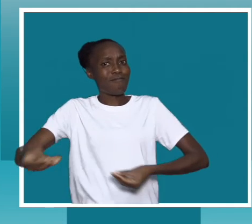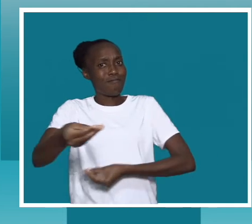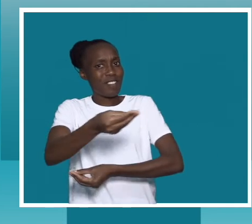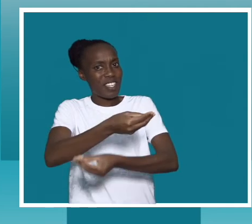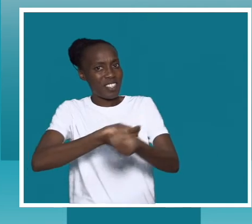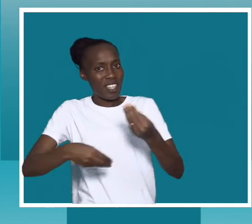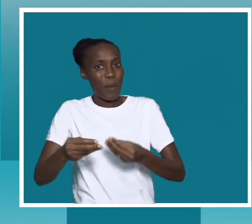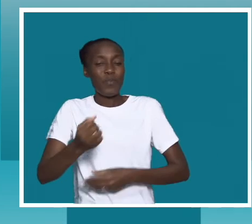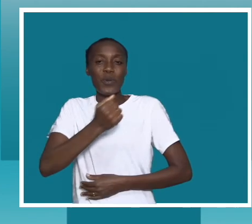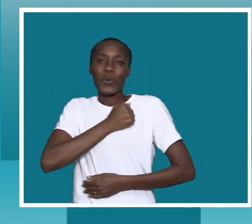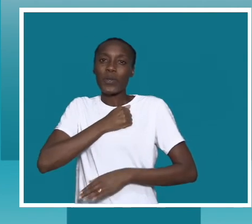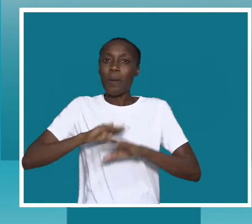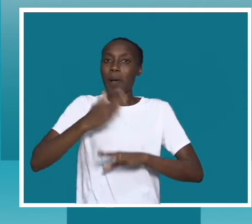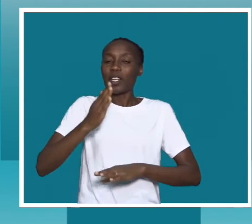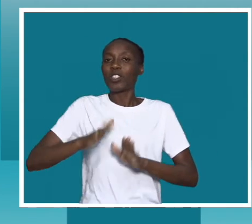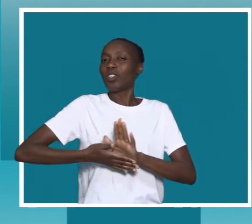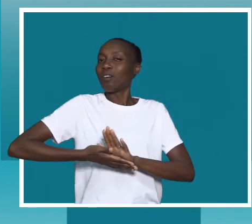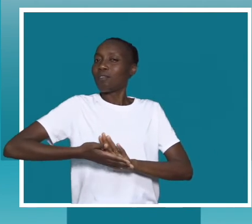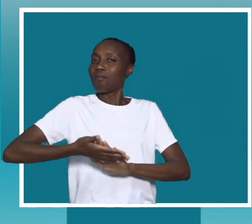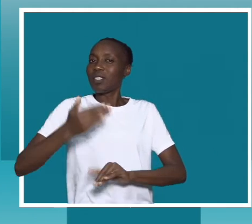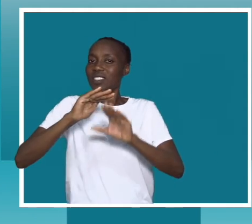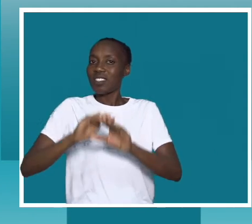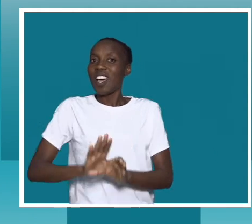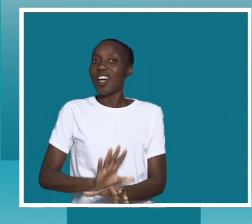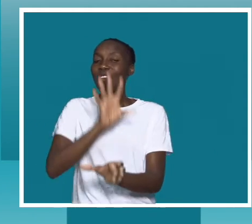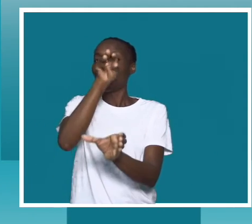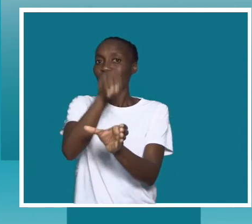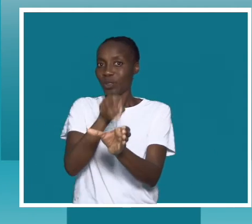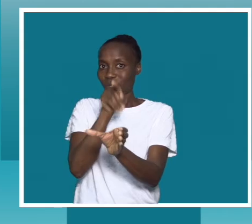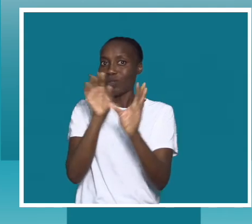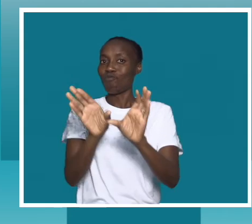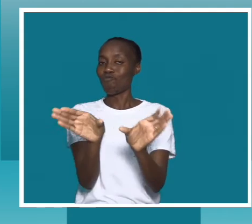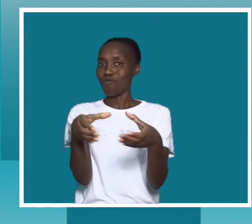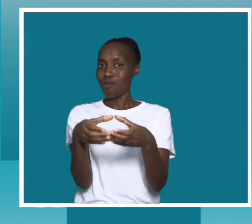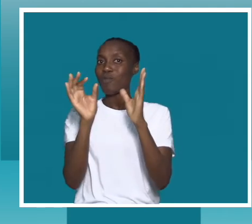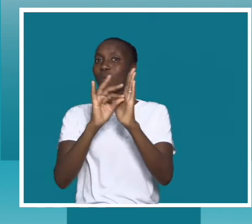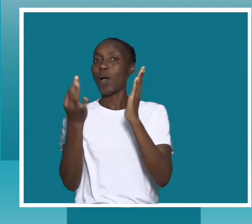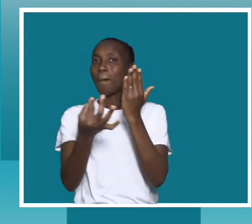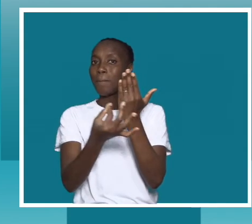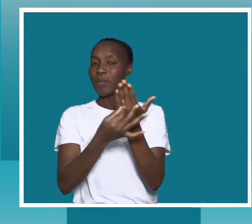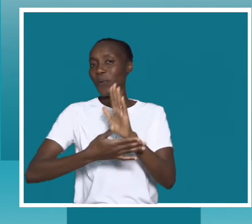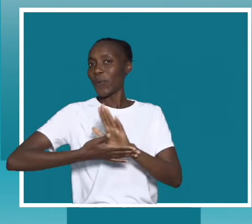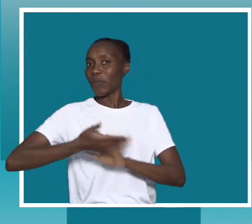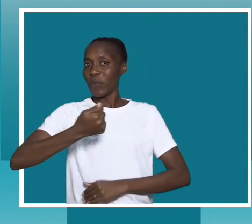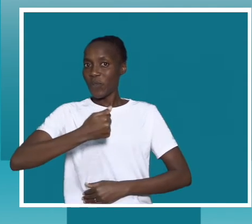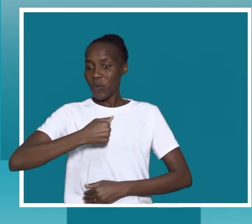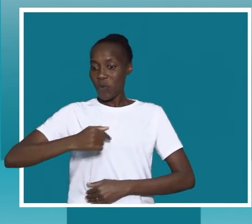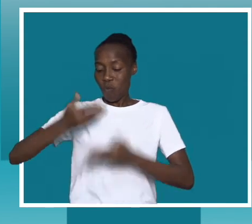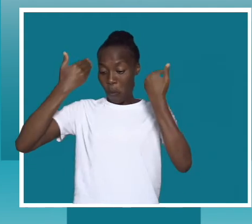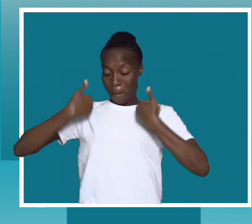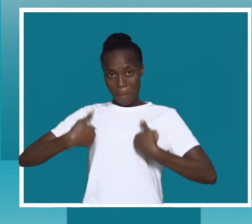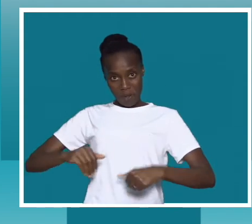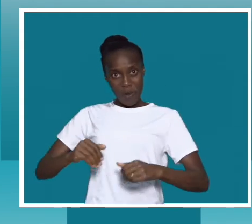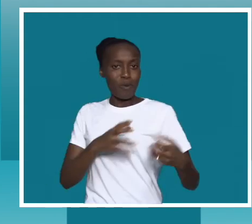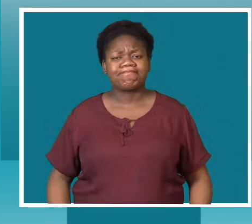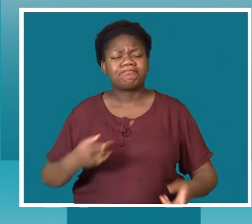E gostei mesmo e desde então comecei a fazer parte da Modefa. E foi assim que eu me tornei ativista